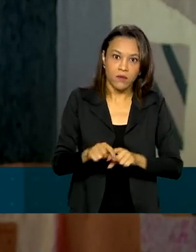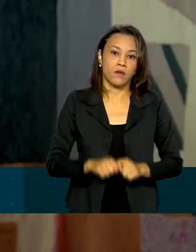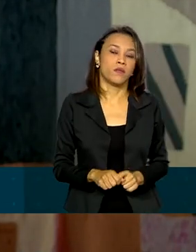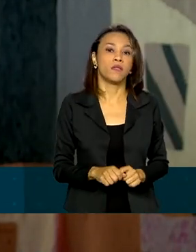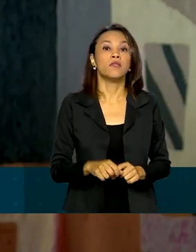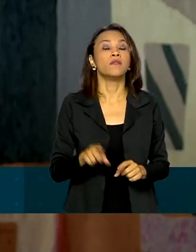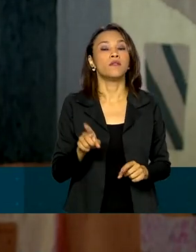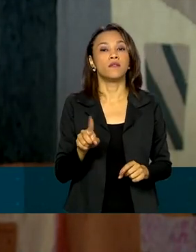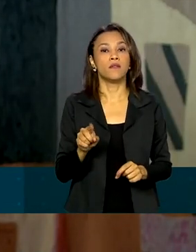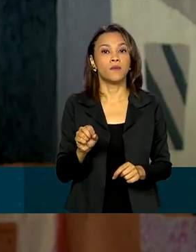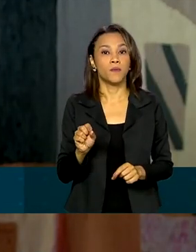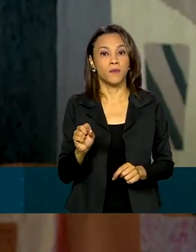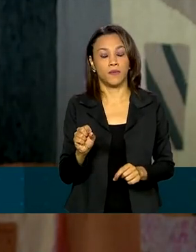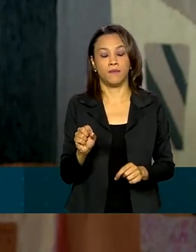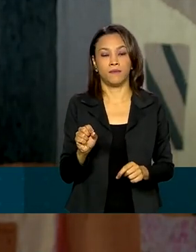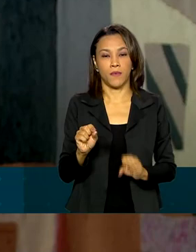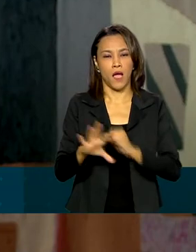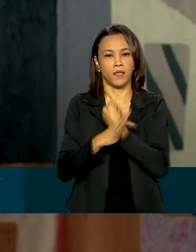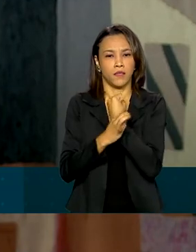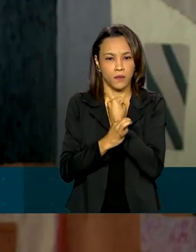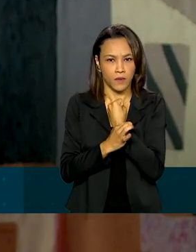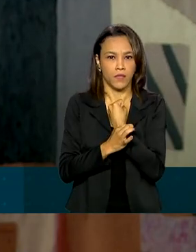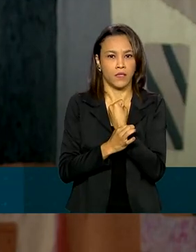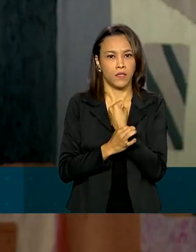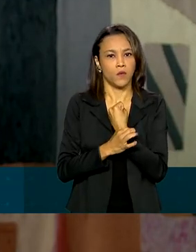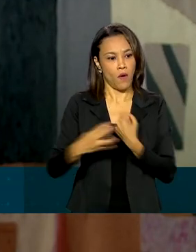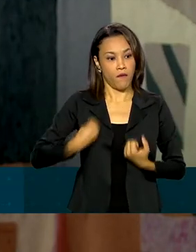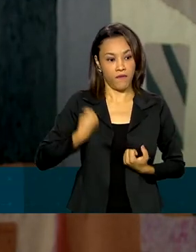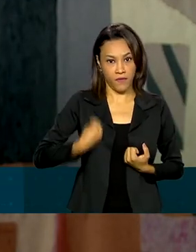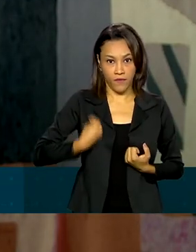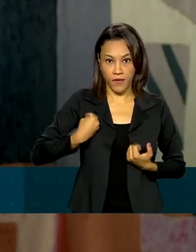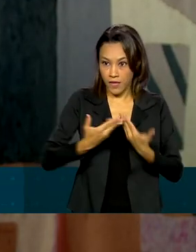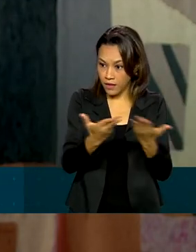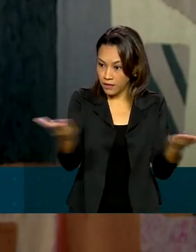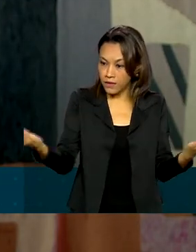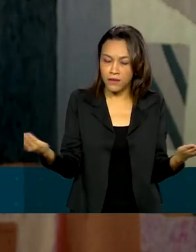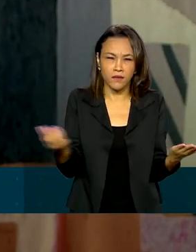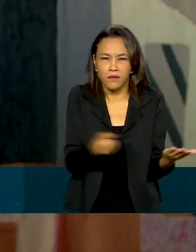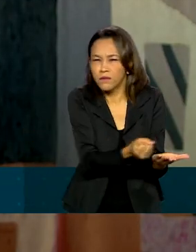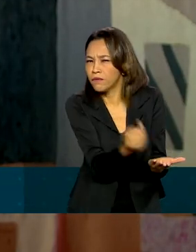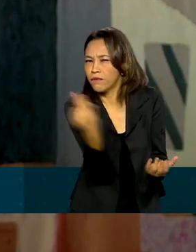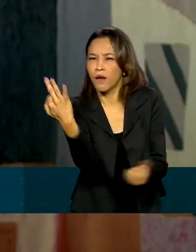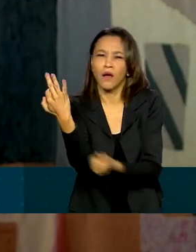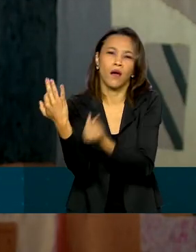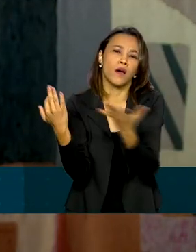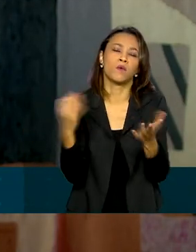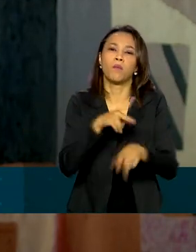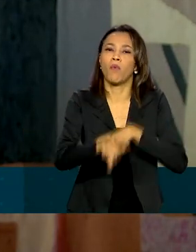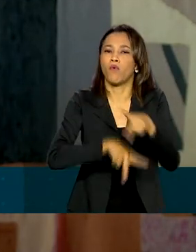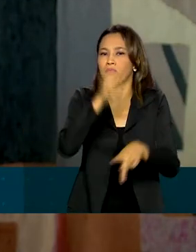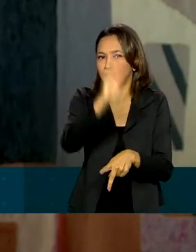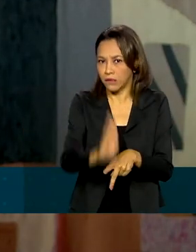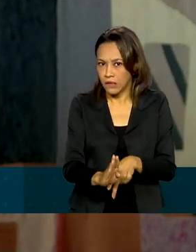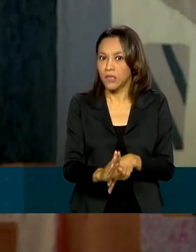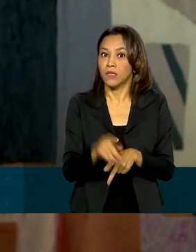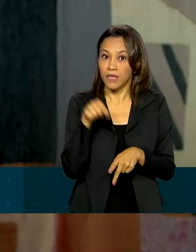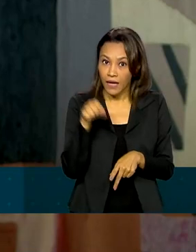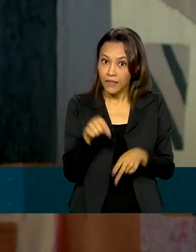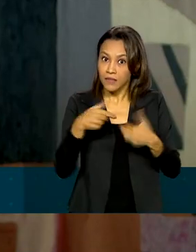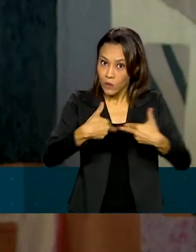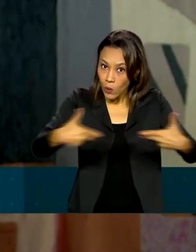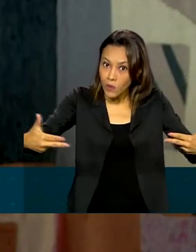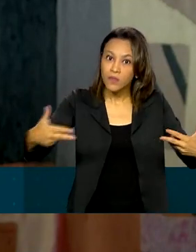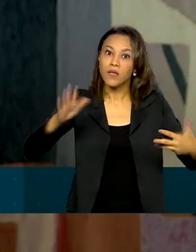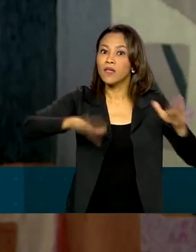garantindo a própria sobrevivência digna de tantas dezenas de milhões de brasileiros. Isso é uma coisa que, muitas vezes,